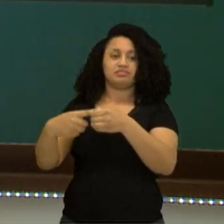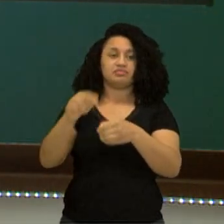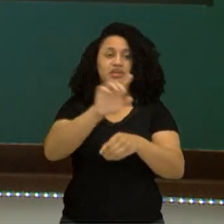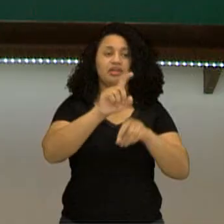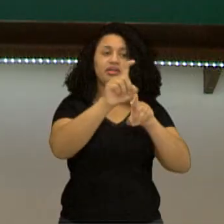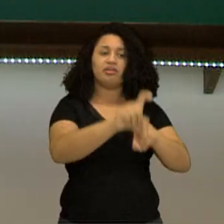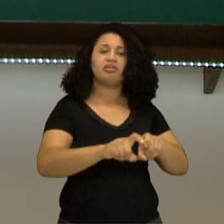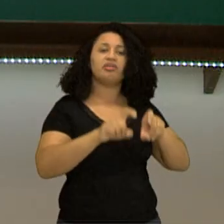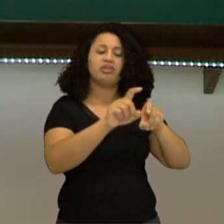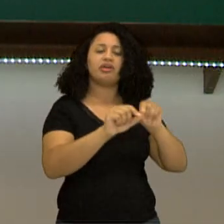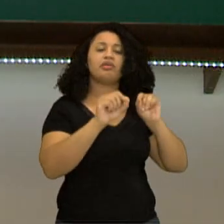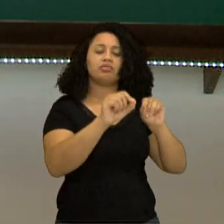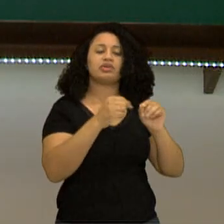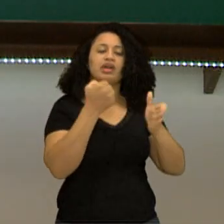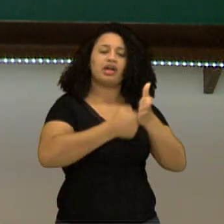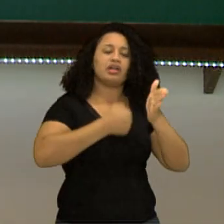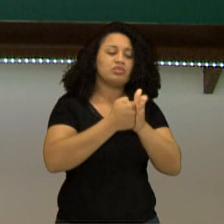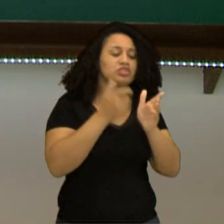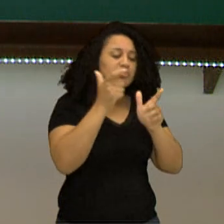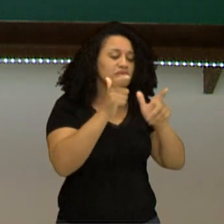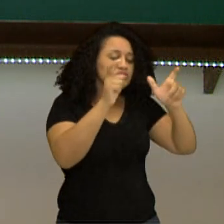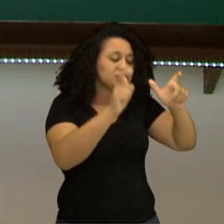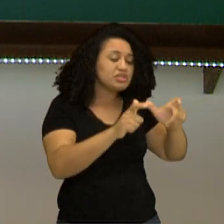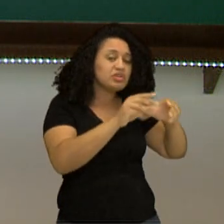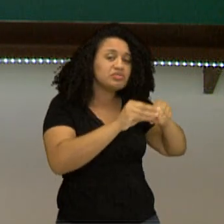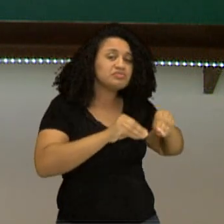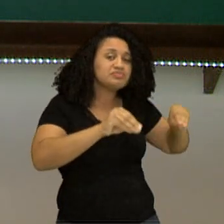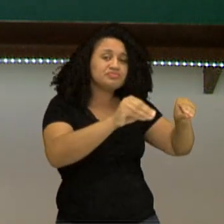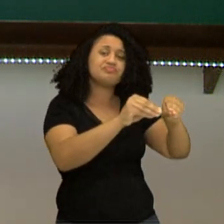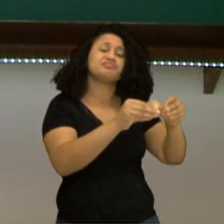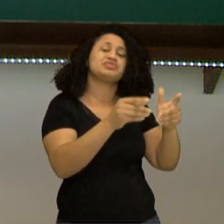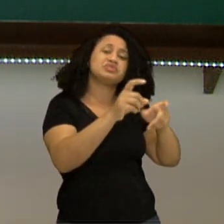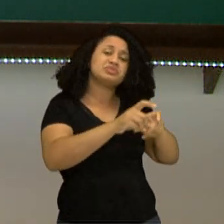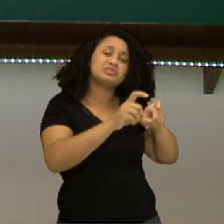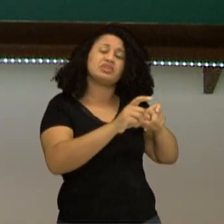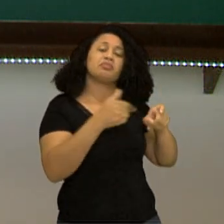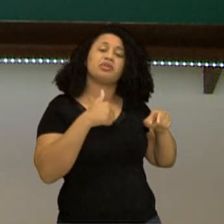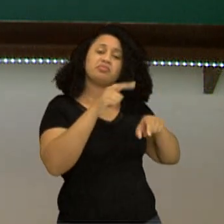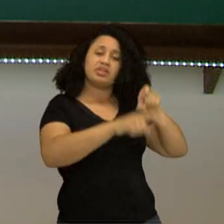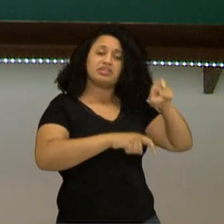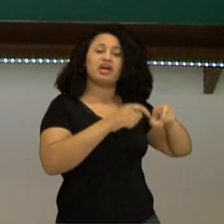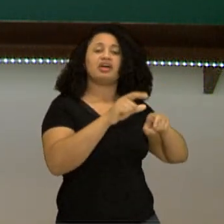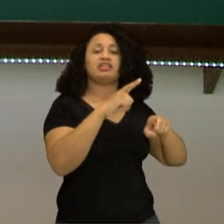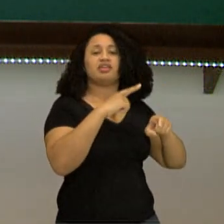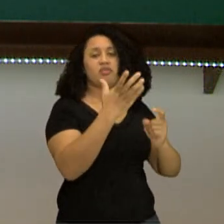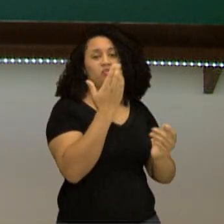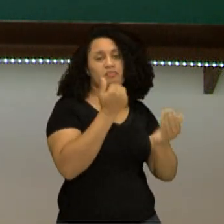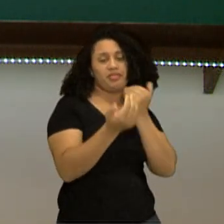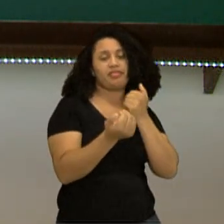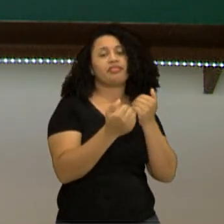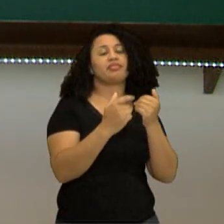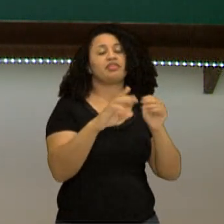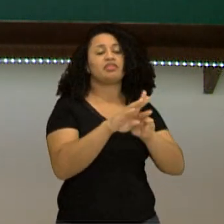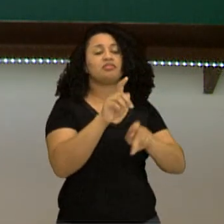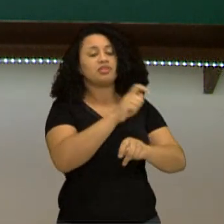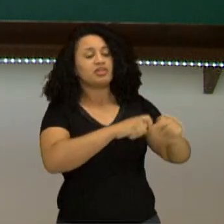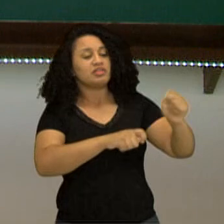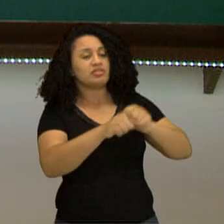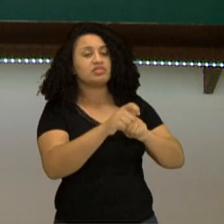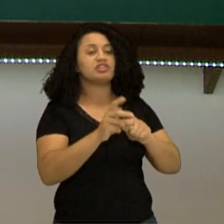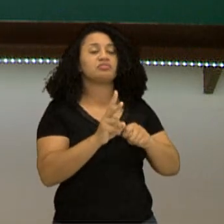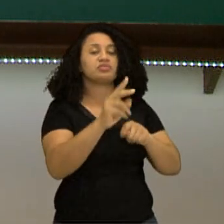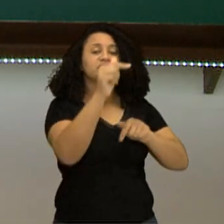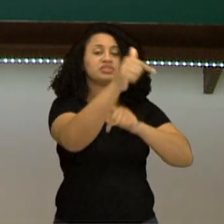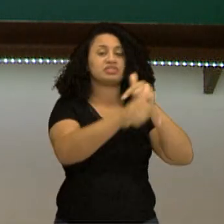áreas rurais, a luta por um pedaço de roça, algo para sua subsistência, a negociação para continuar